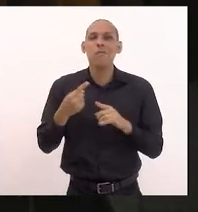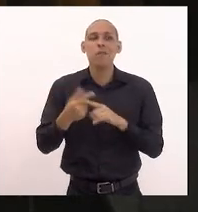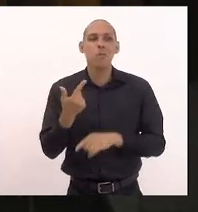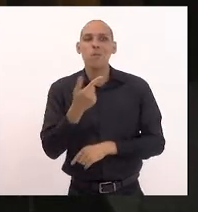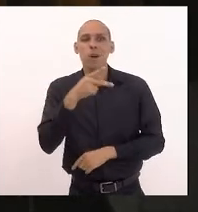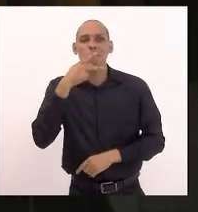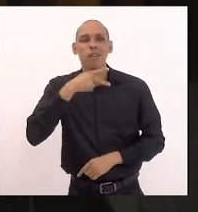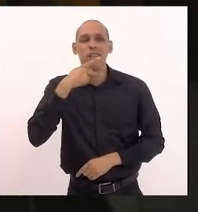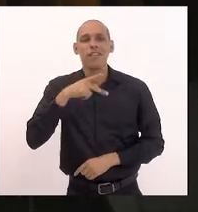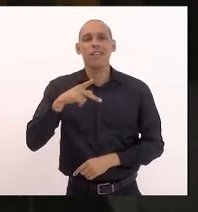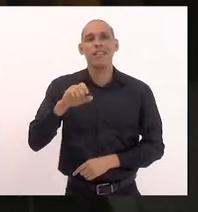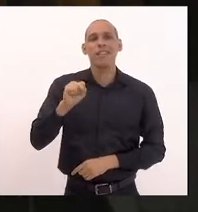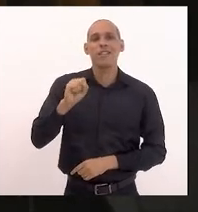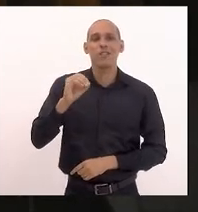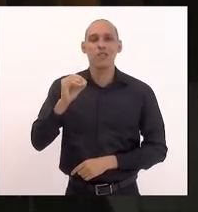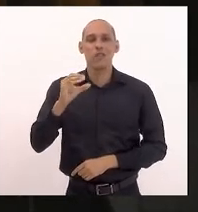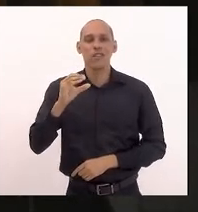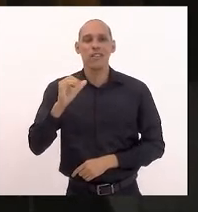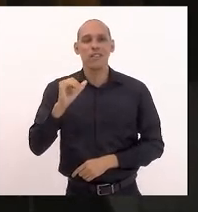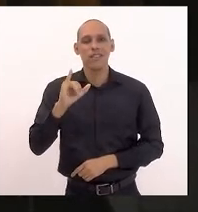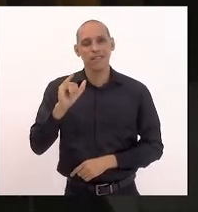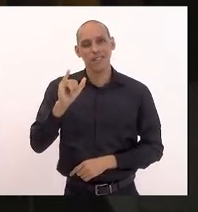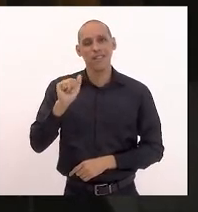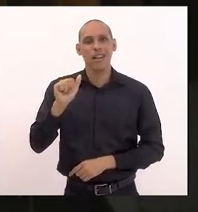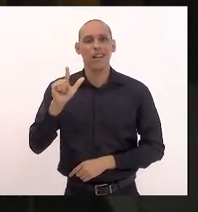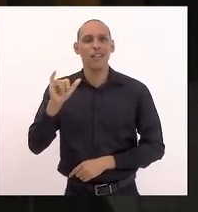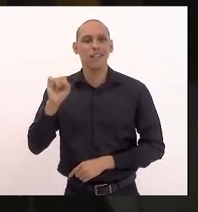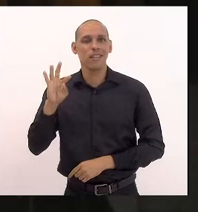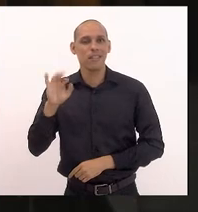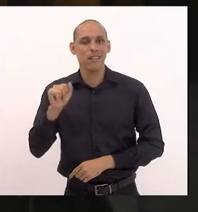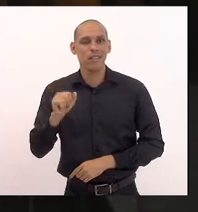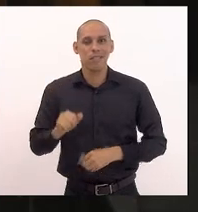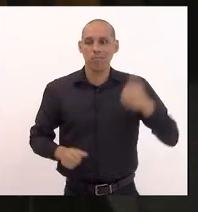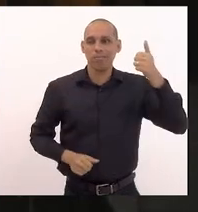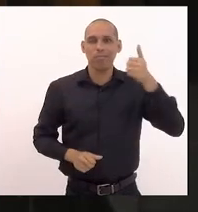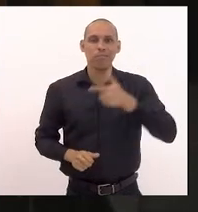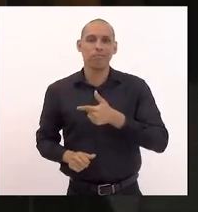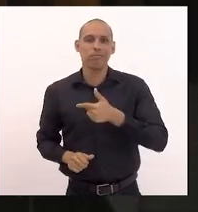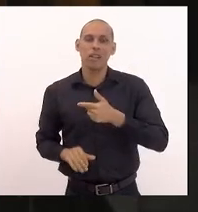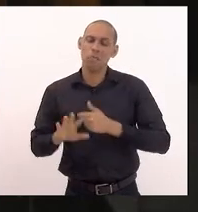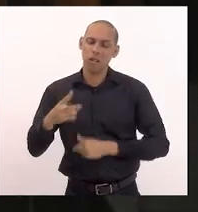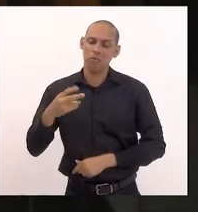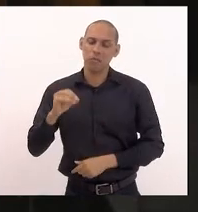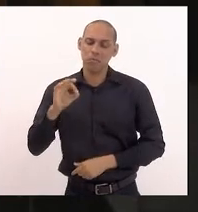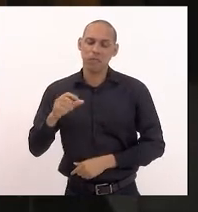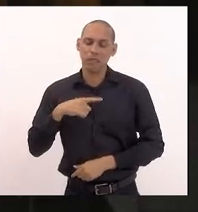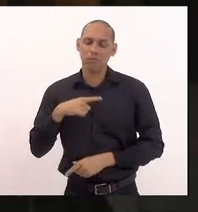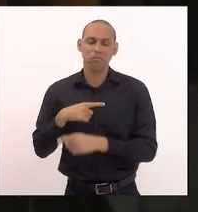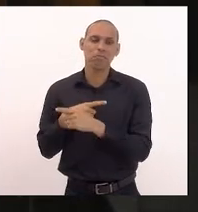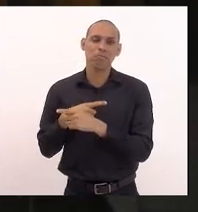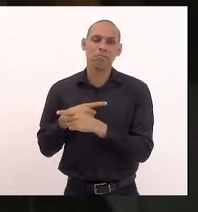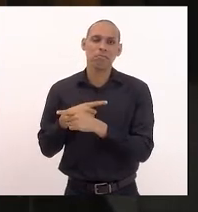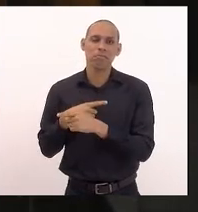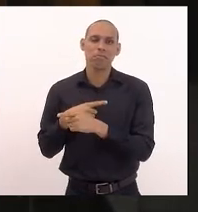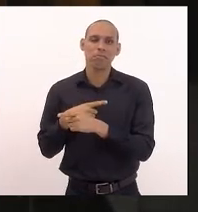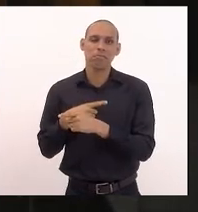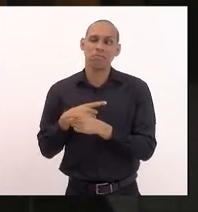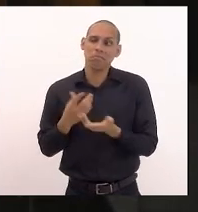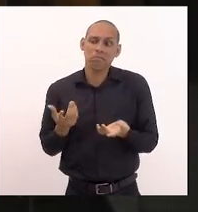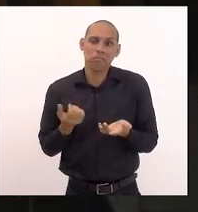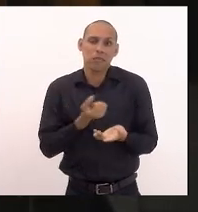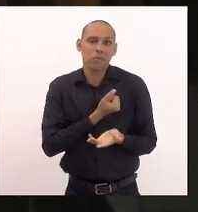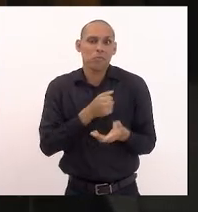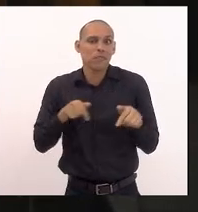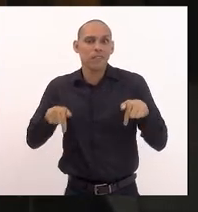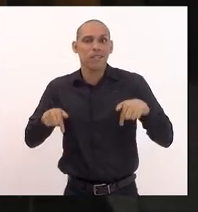mas teve 20% por acaso é um número